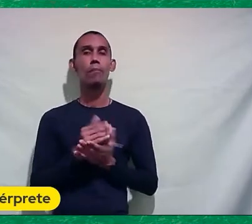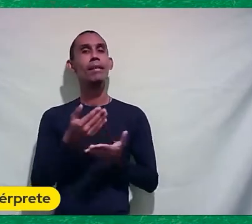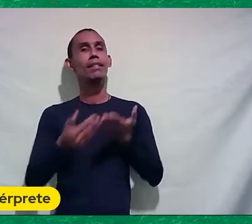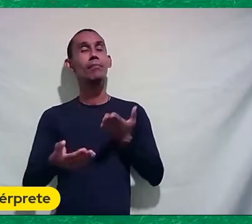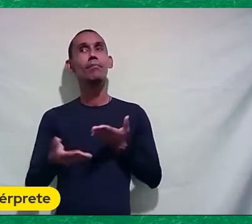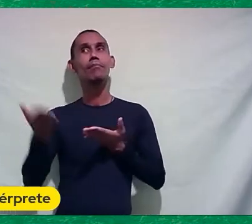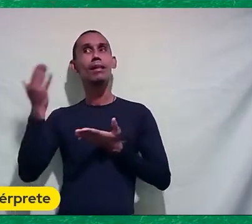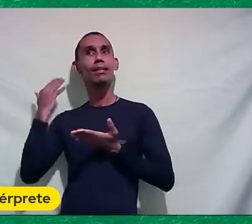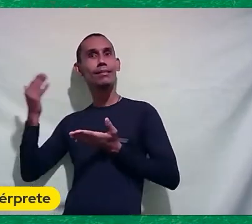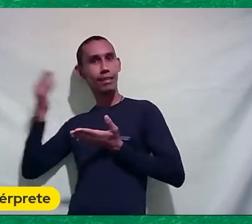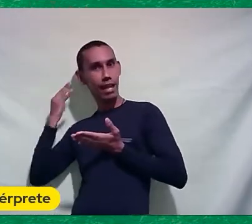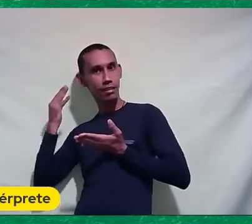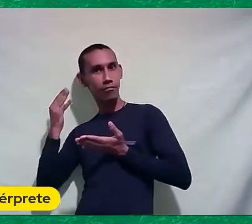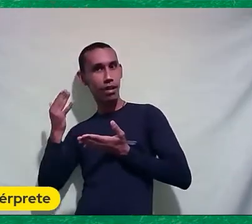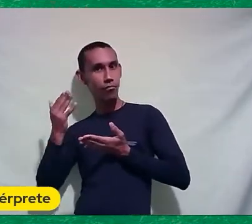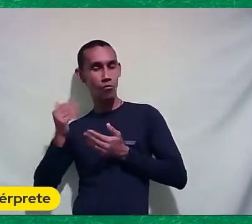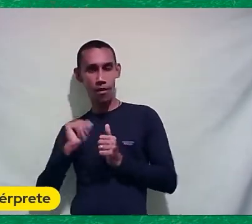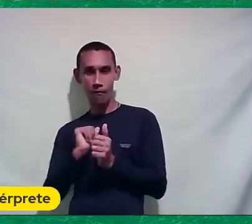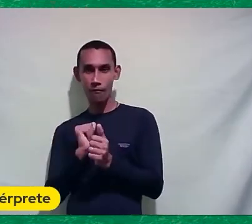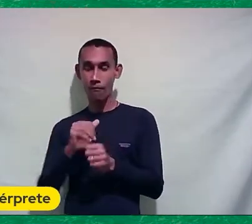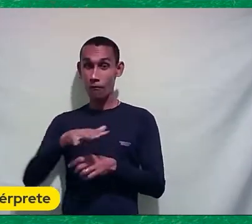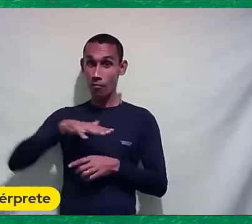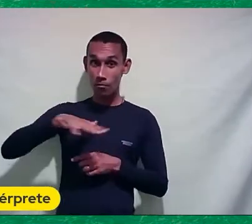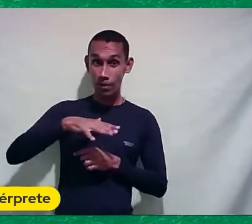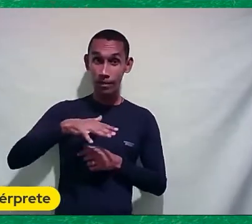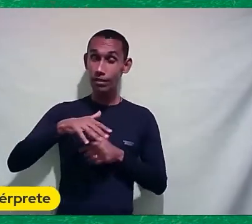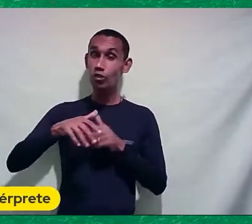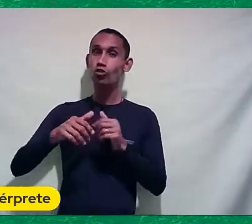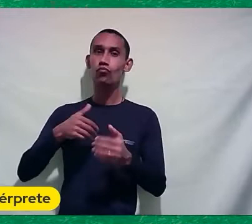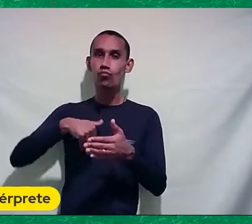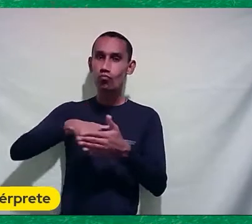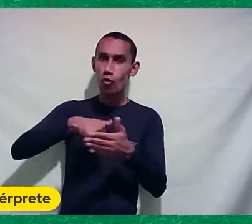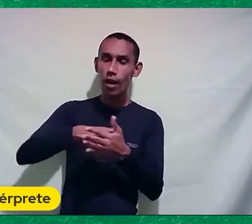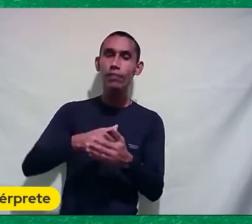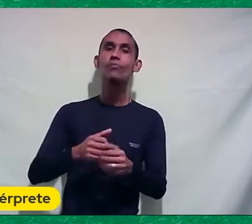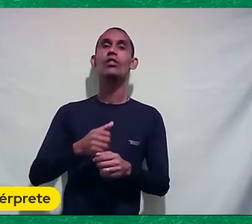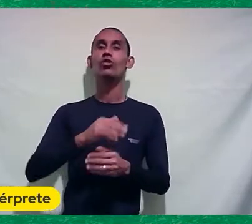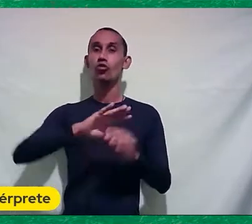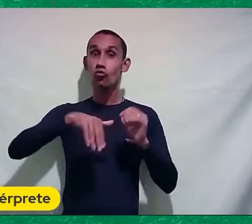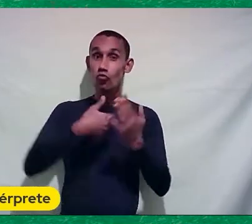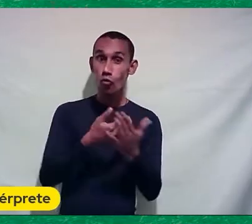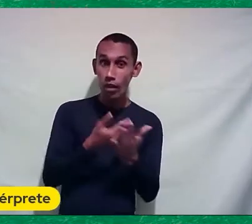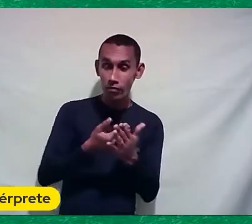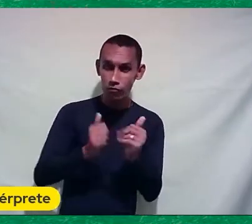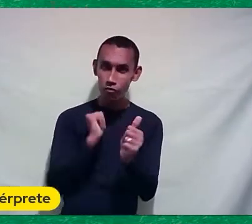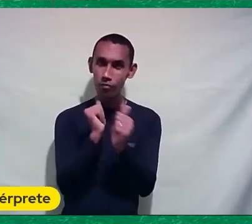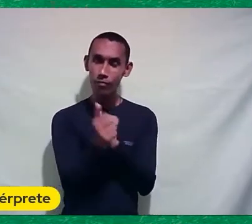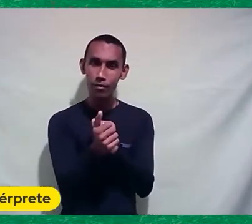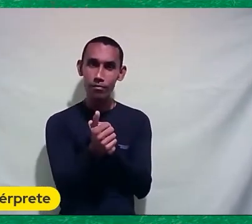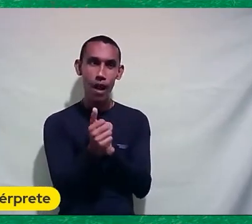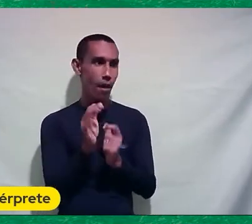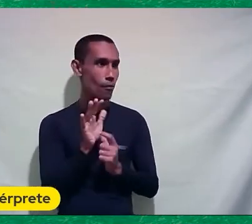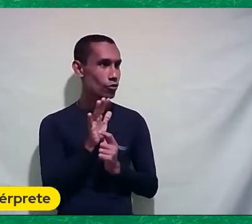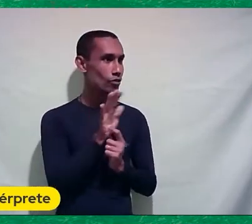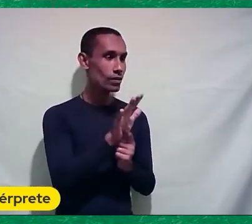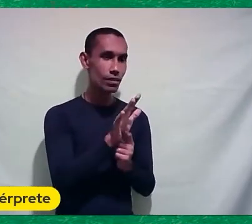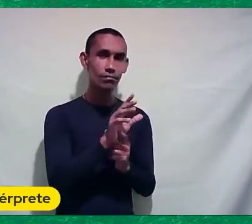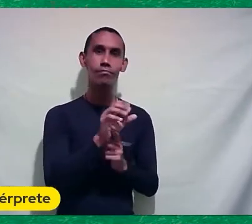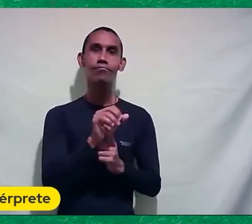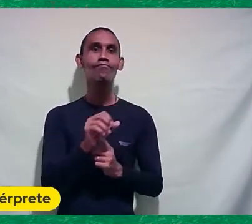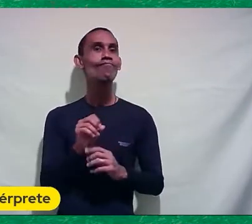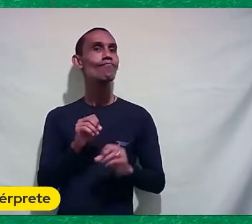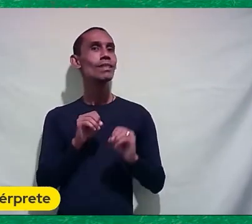trás Uma forma brasileira De jogar As escolas De futebol Estão imprimindo Uma ideologia De